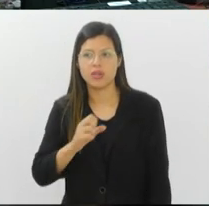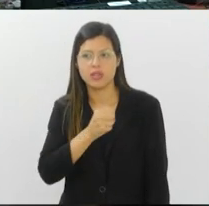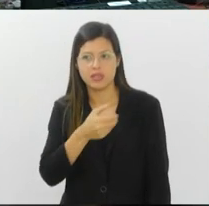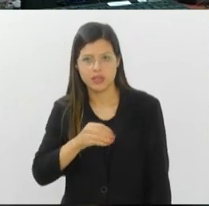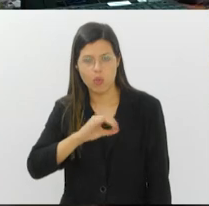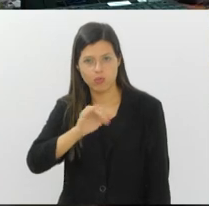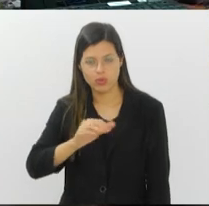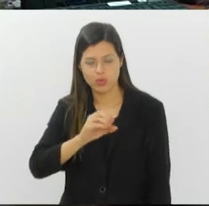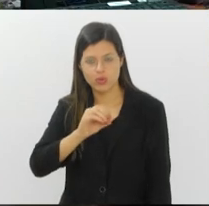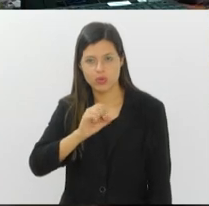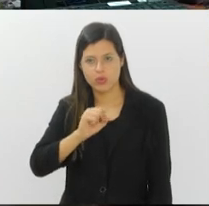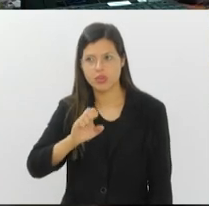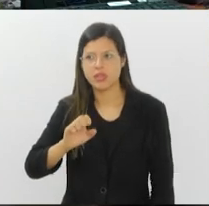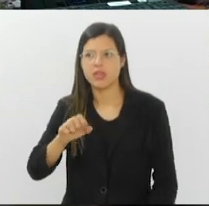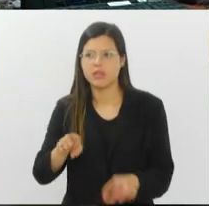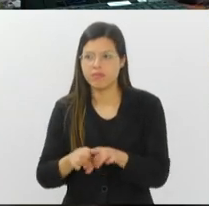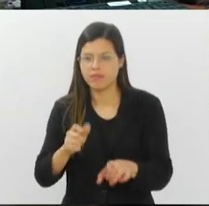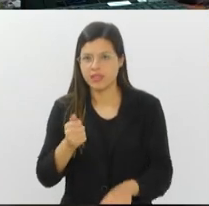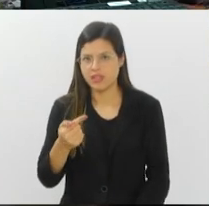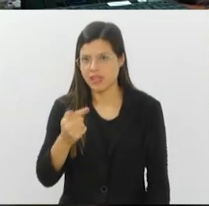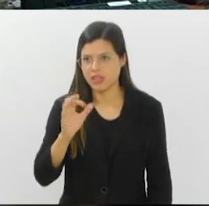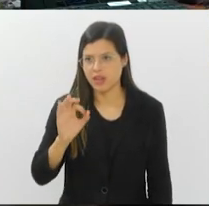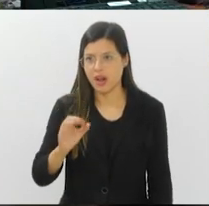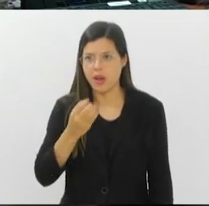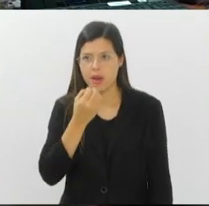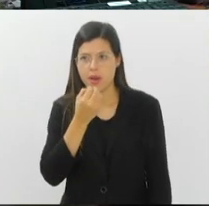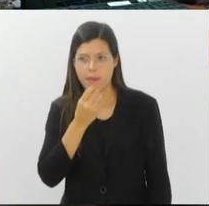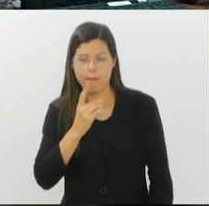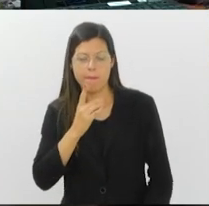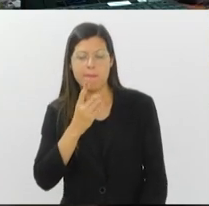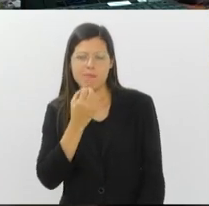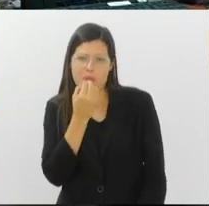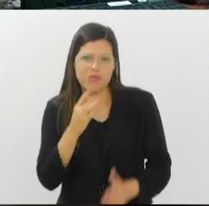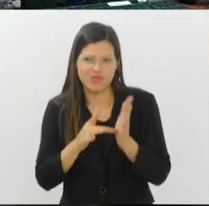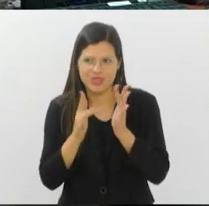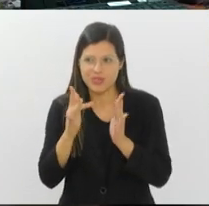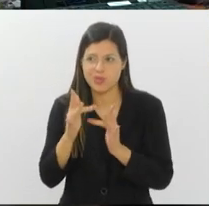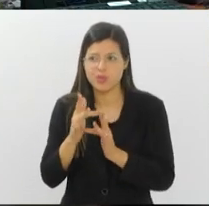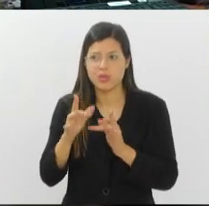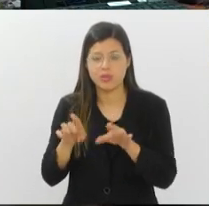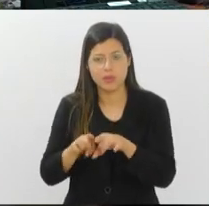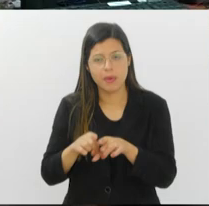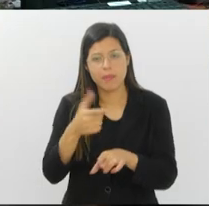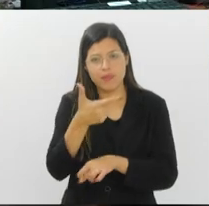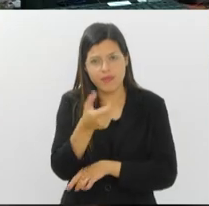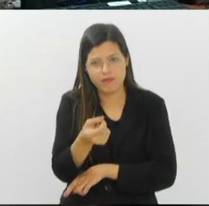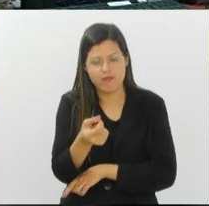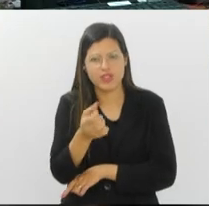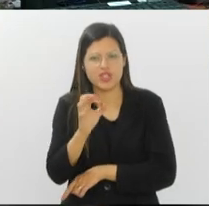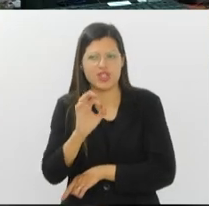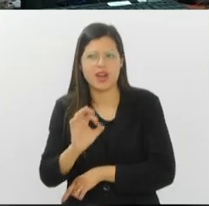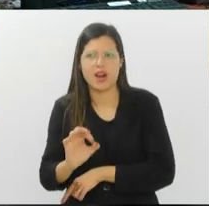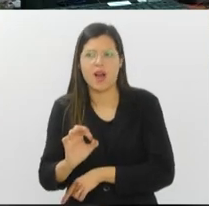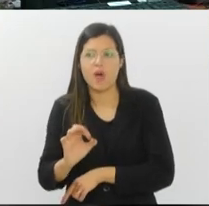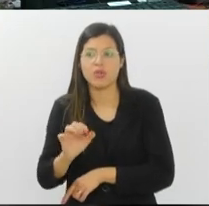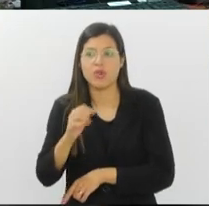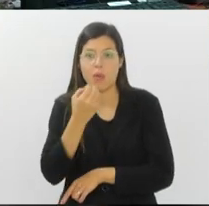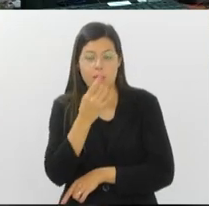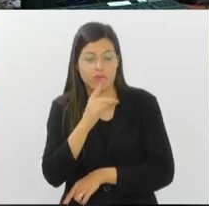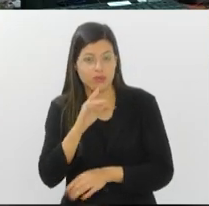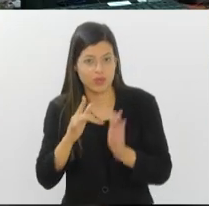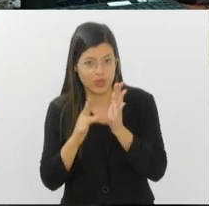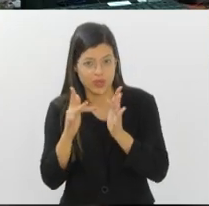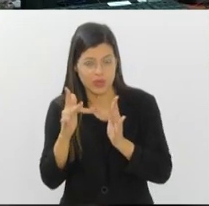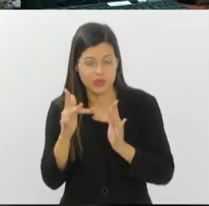também nublado, com 17 graus. E Bom Jesus do Itabapuana, que está nublado, 20 graus. Bom Jesus do Itabapuana, que está